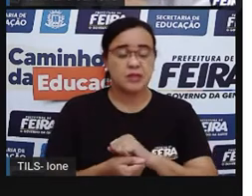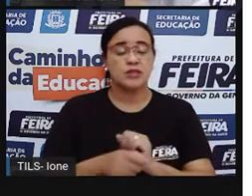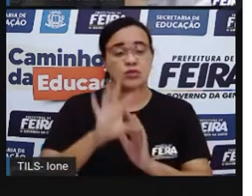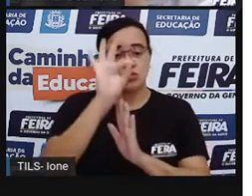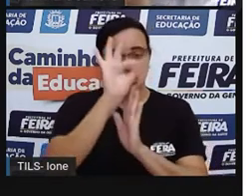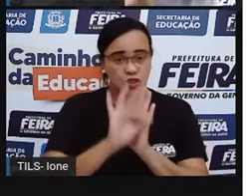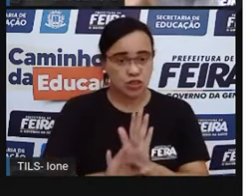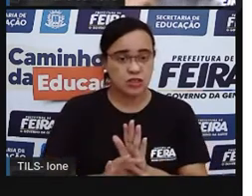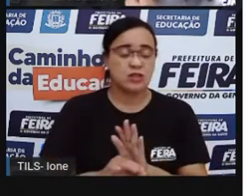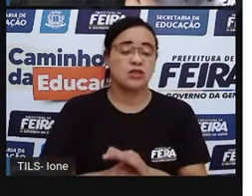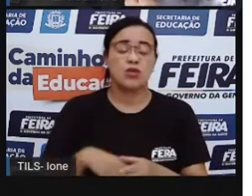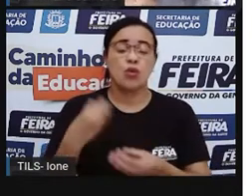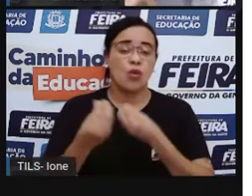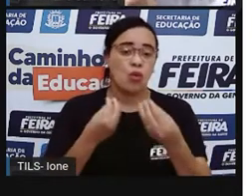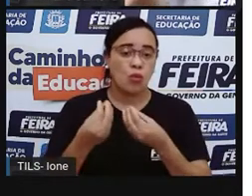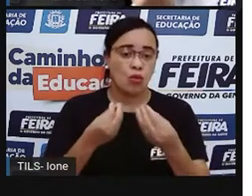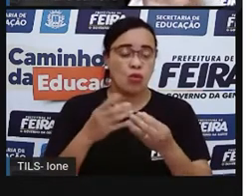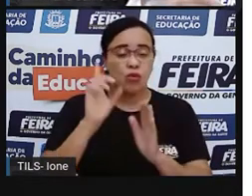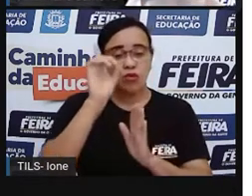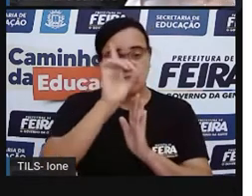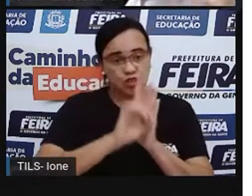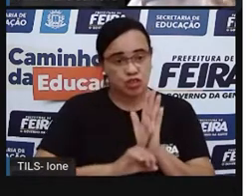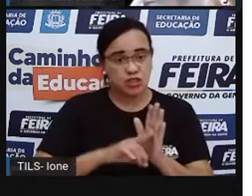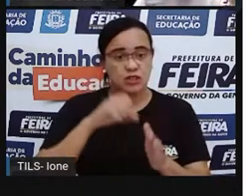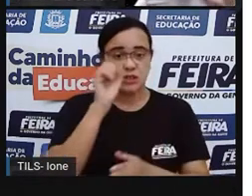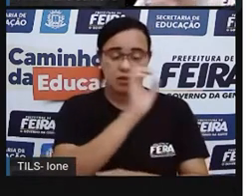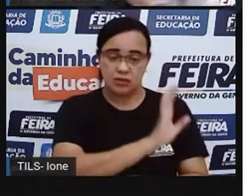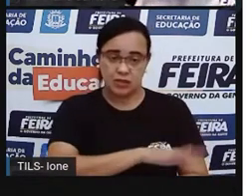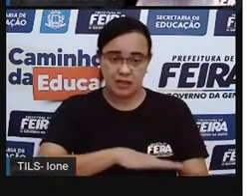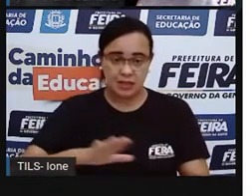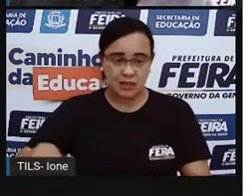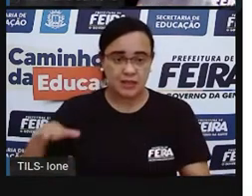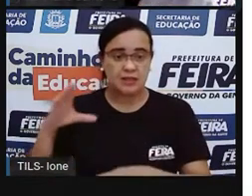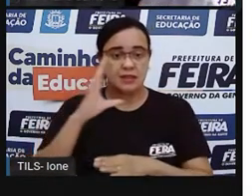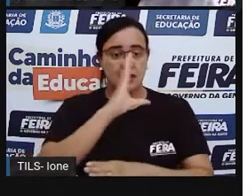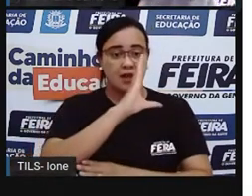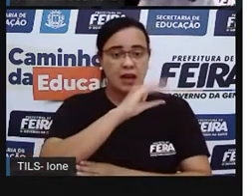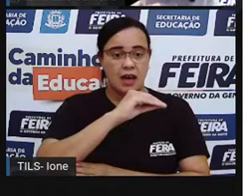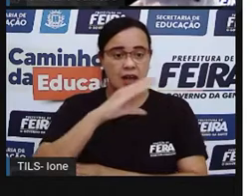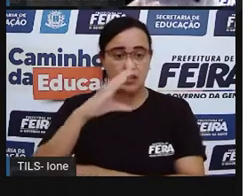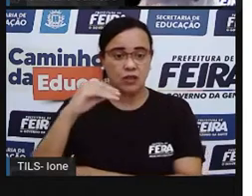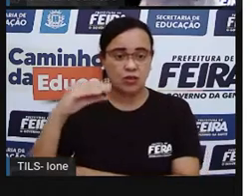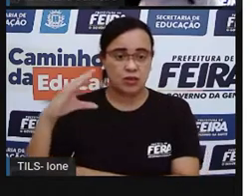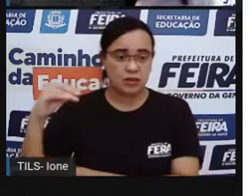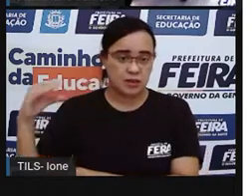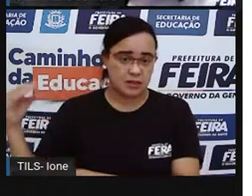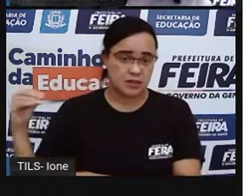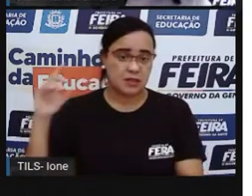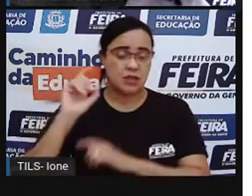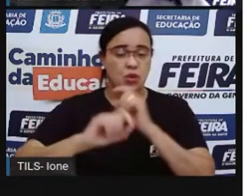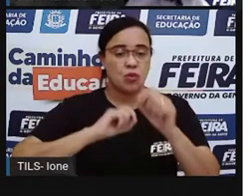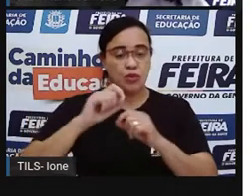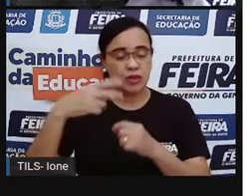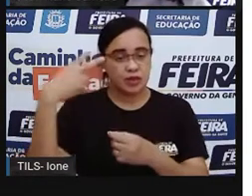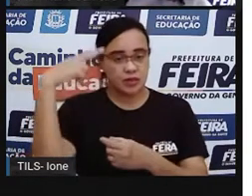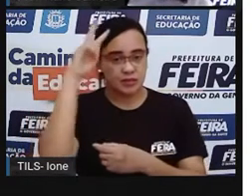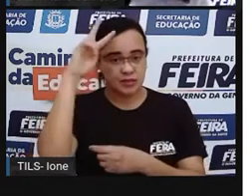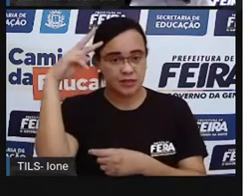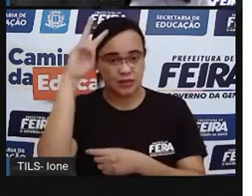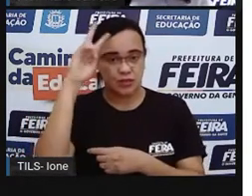Criança e do Adolescente, né? Através de uma história, tá certo? Então, ó,